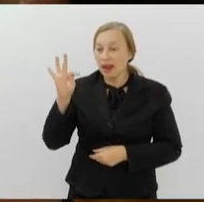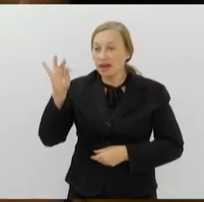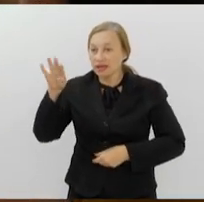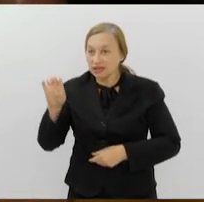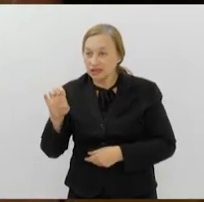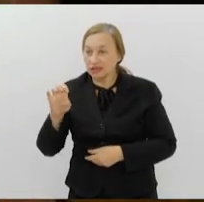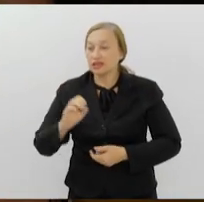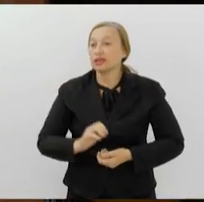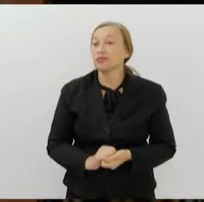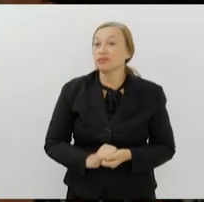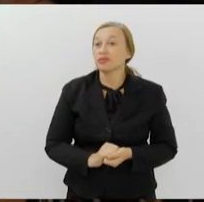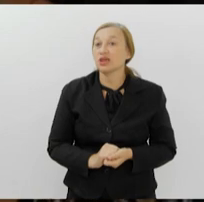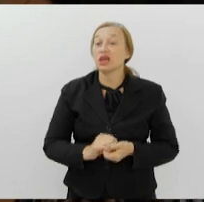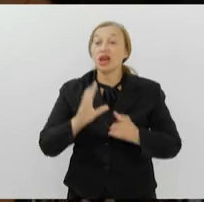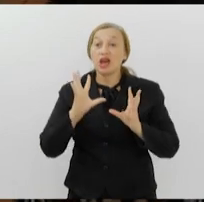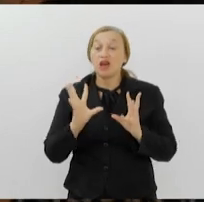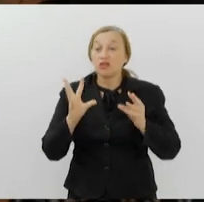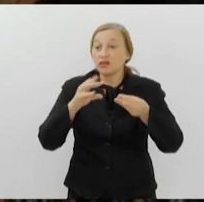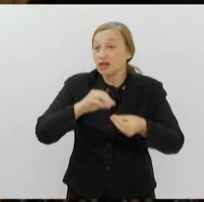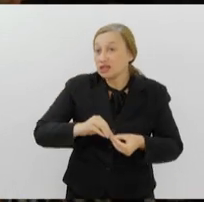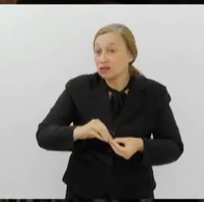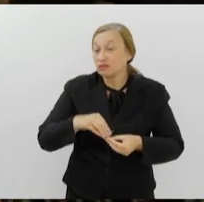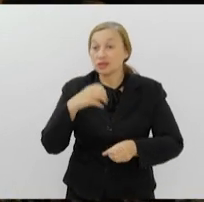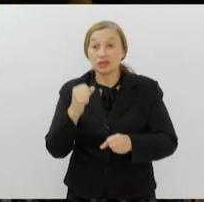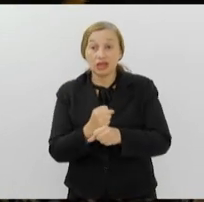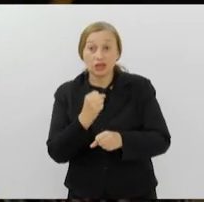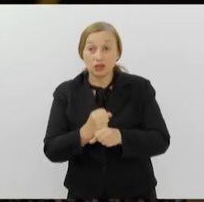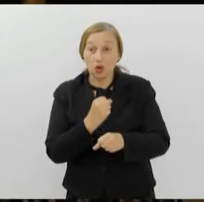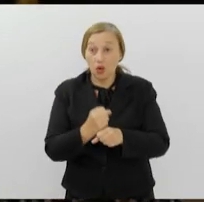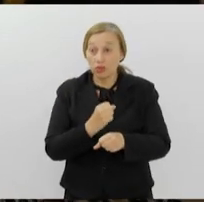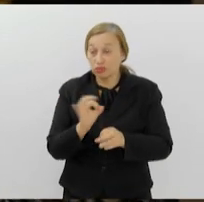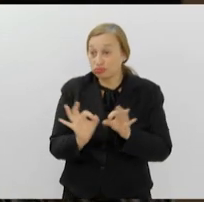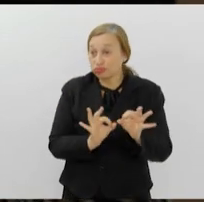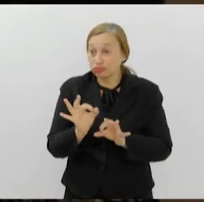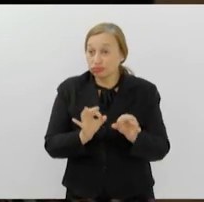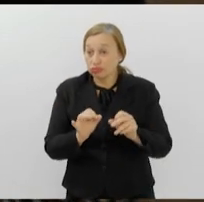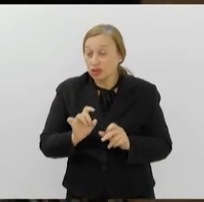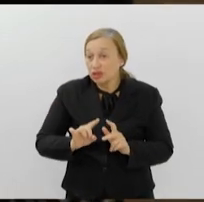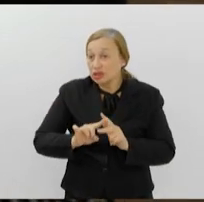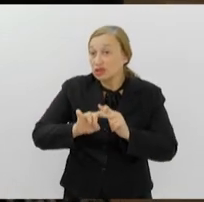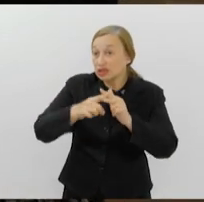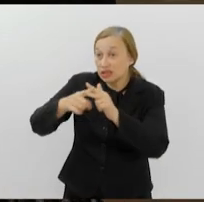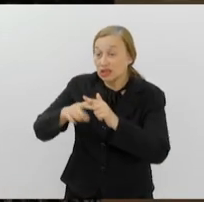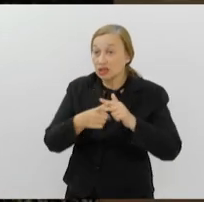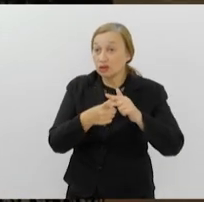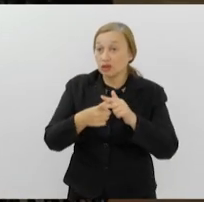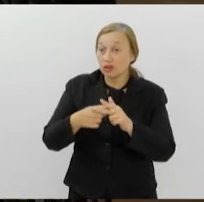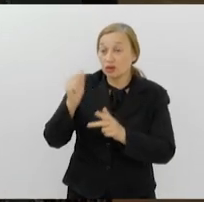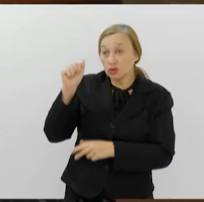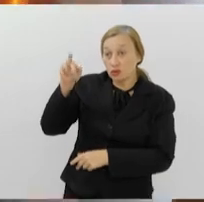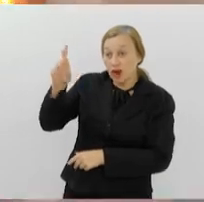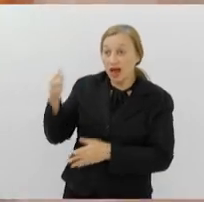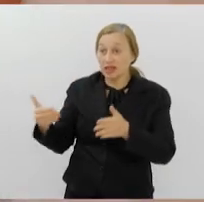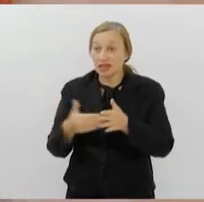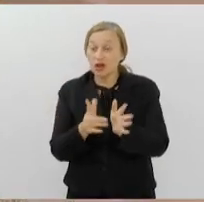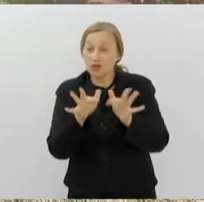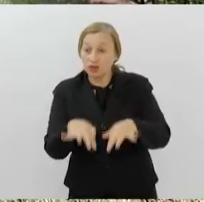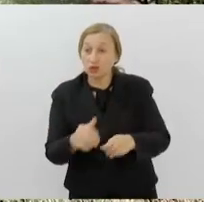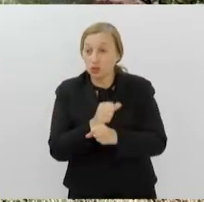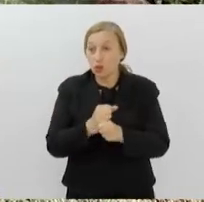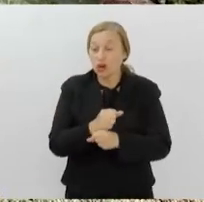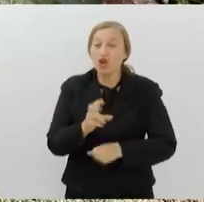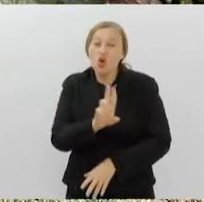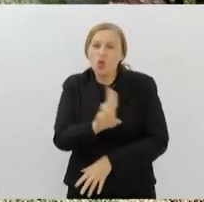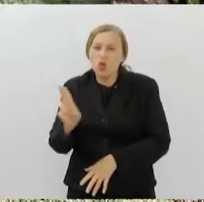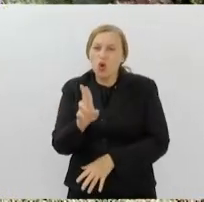expectativa da conclusão das obras de adequação do bistrô e da troca do sistema de refrigeração é de até o fim do ano. O